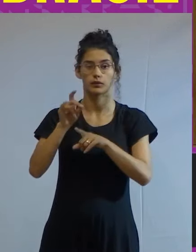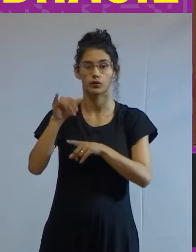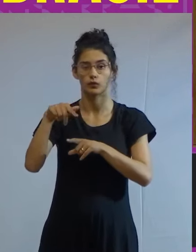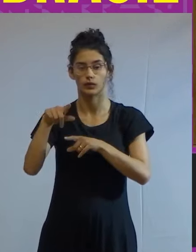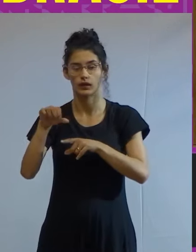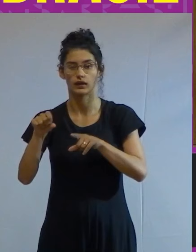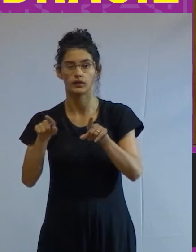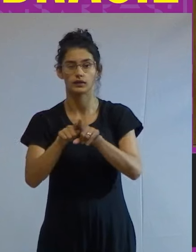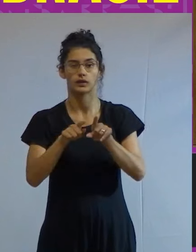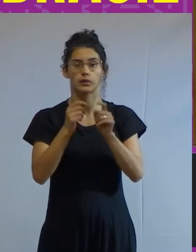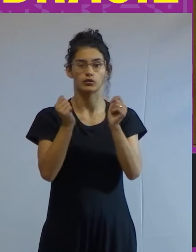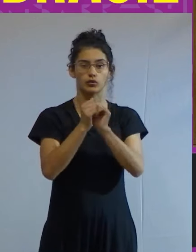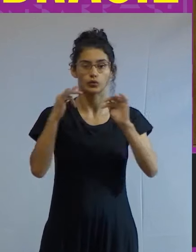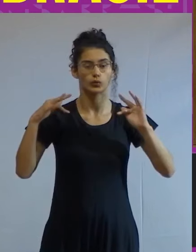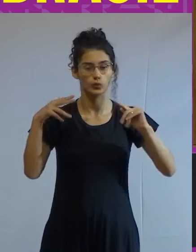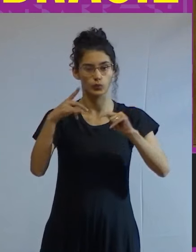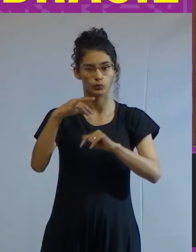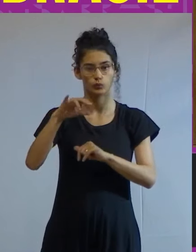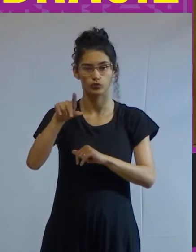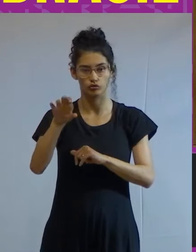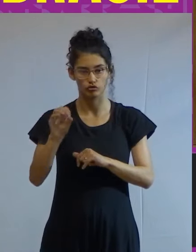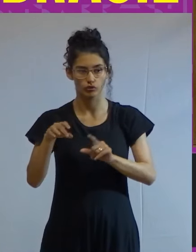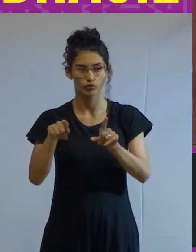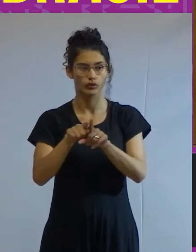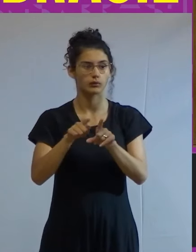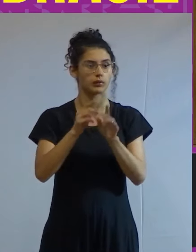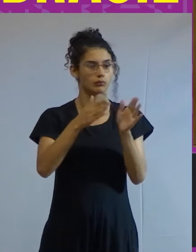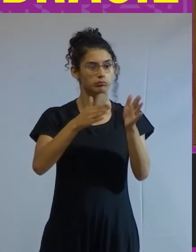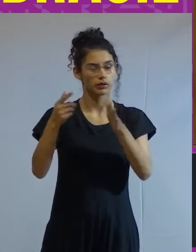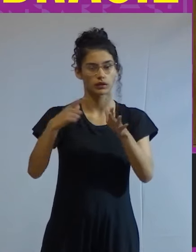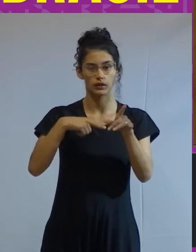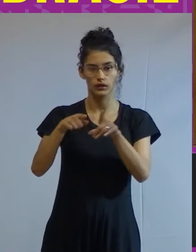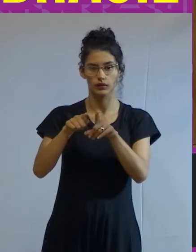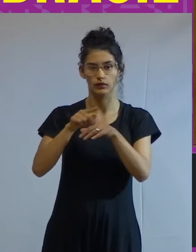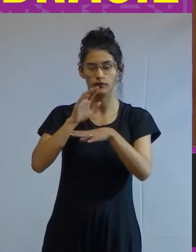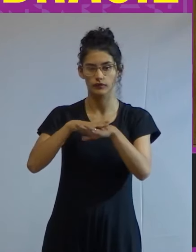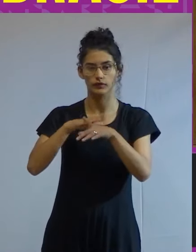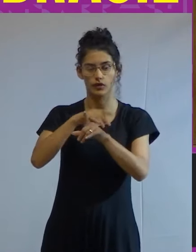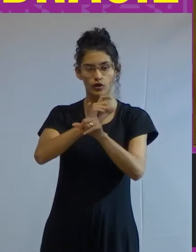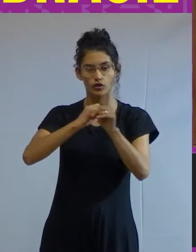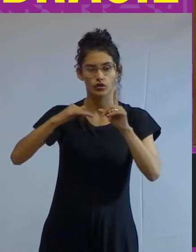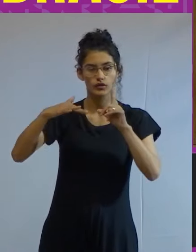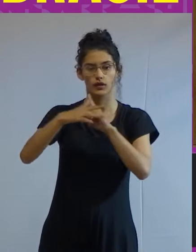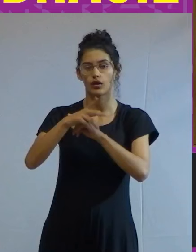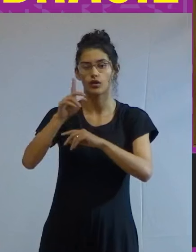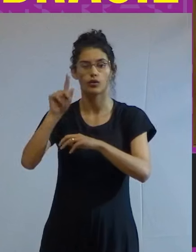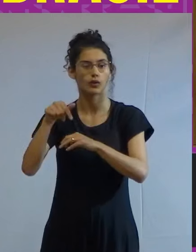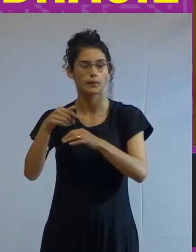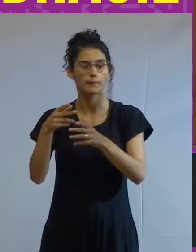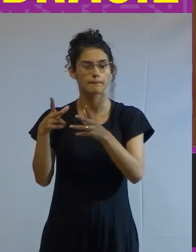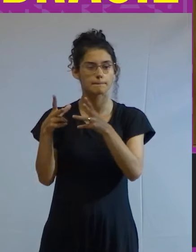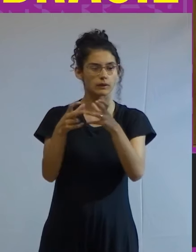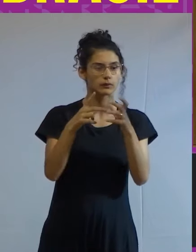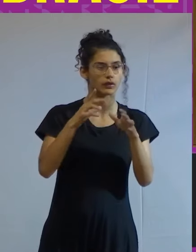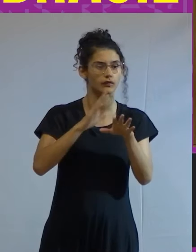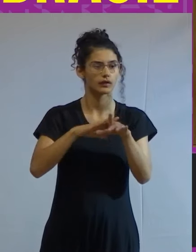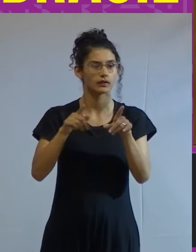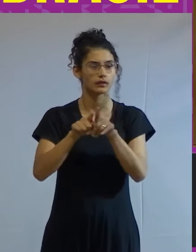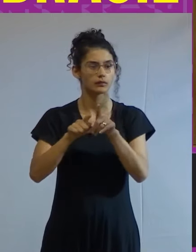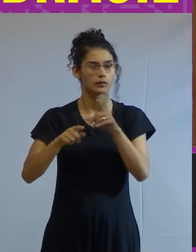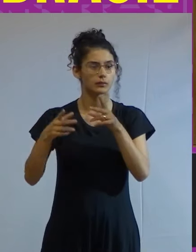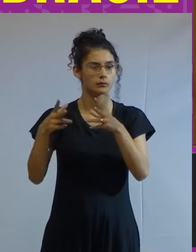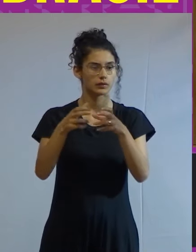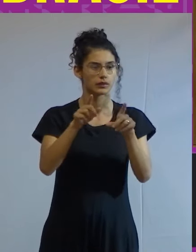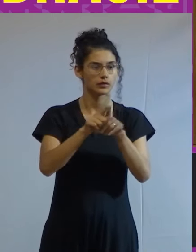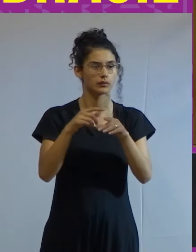levada a cabo sobretudo por Chico de Oliveira o lado de lá da fratura social não é um apêndice que paira à margem